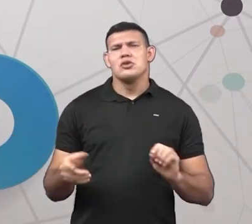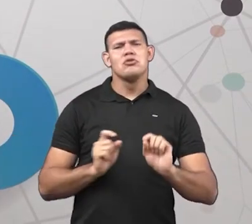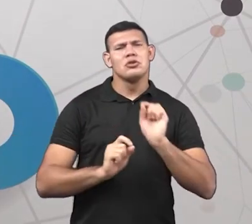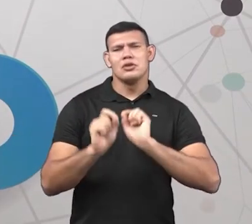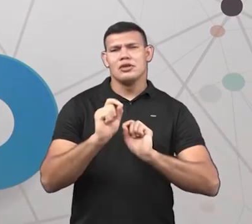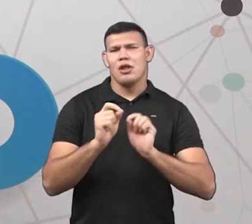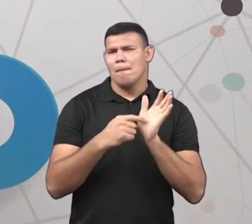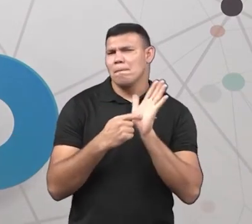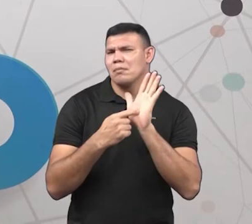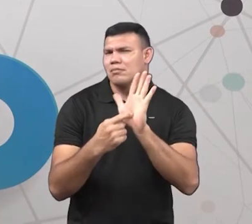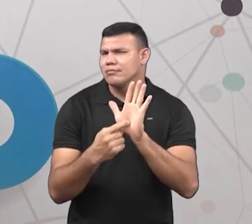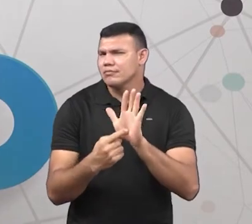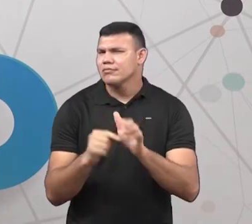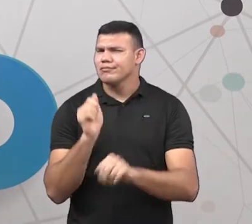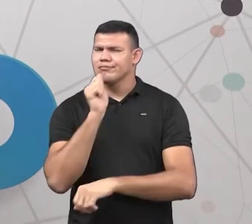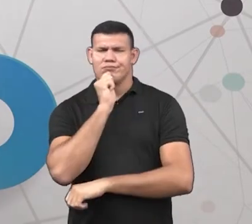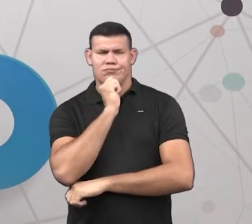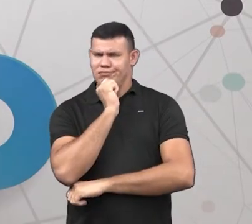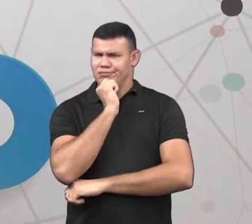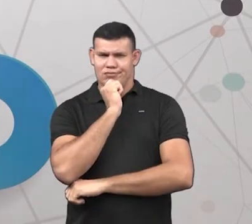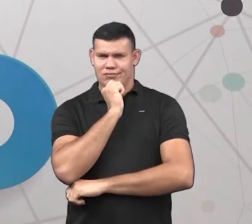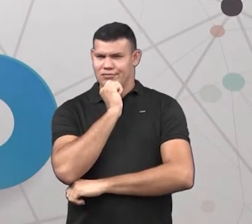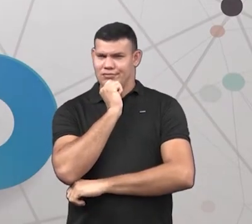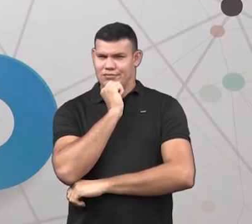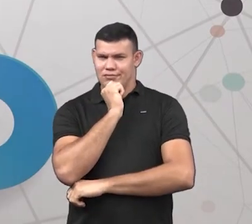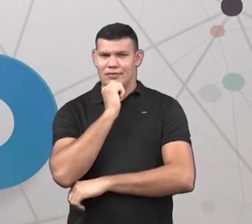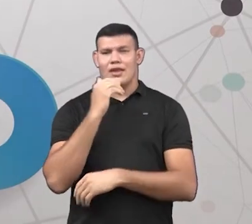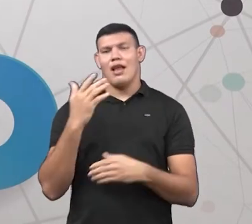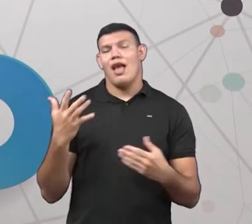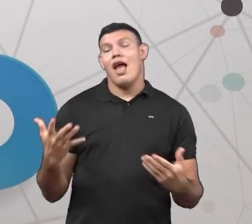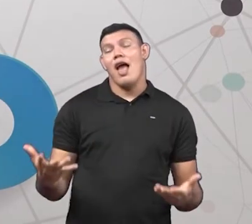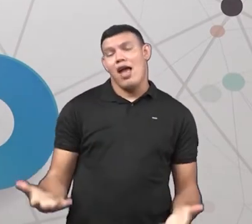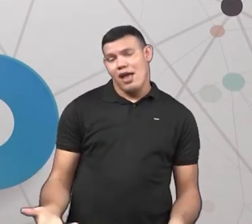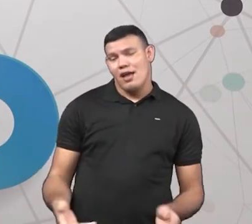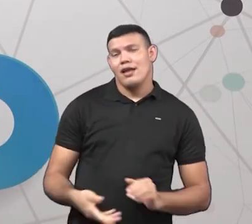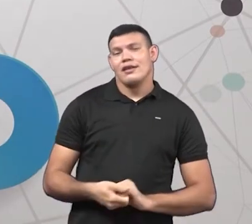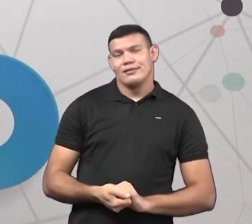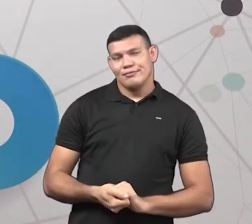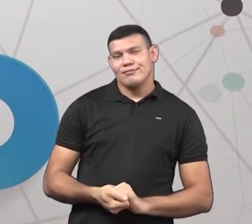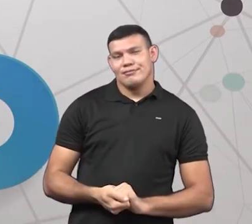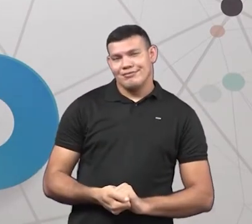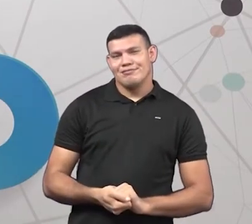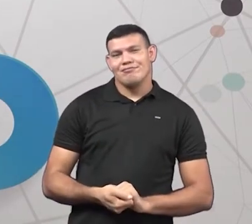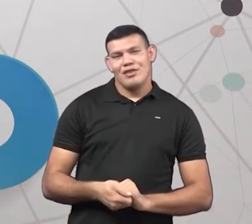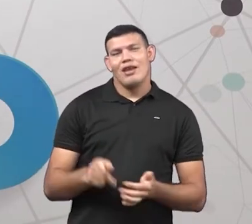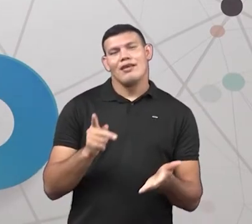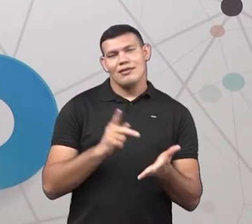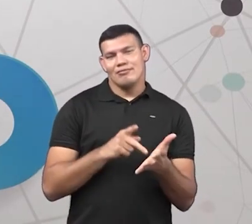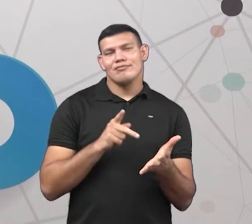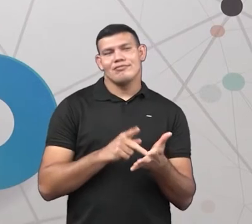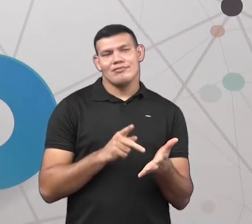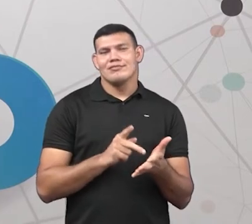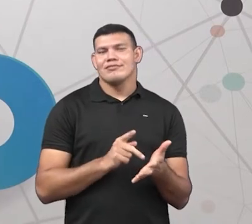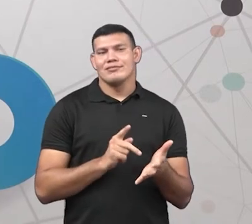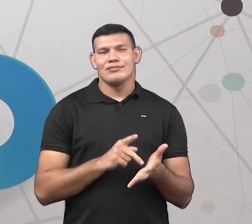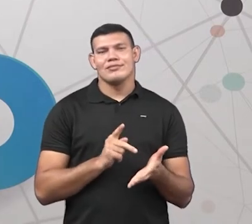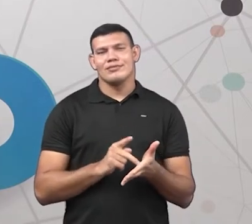E o senhor não mostrou. Será? Ah, tá faltando aqui, ó. Olha aqui, ó.